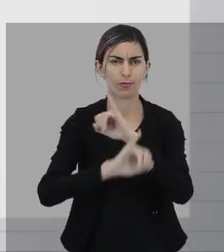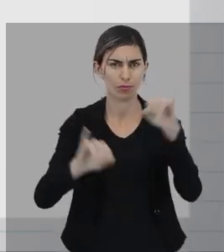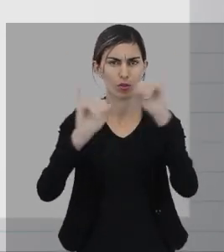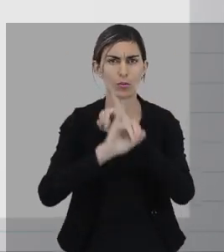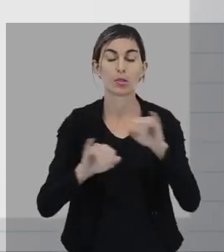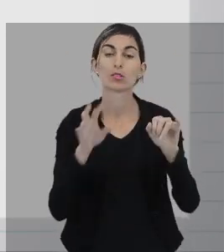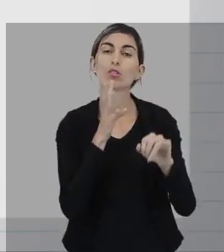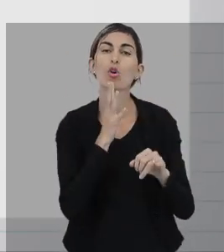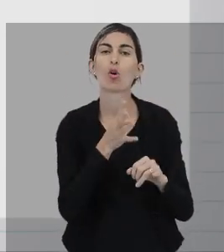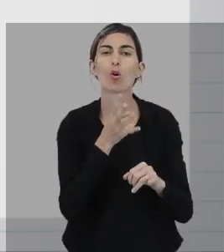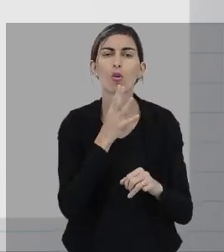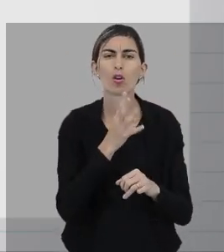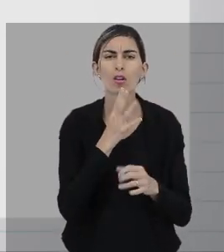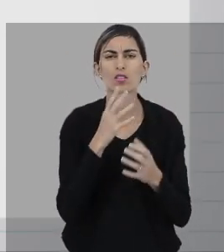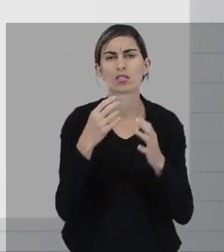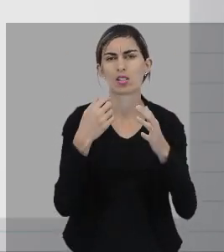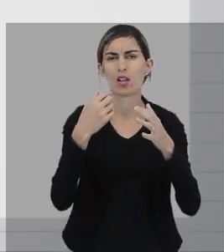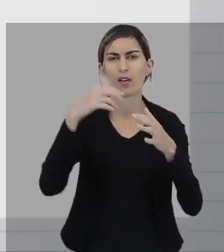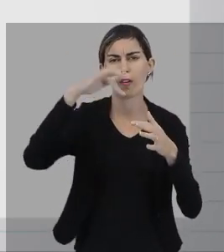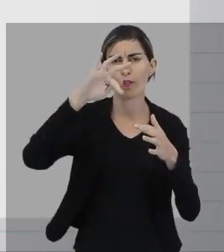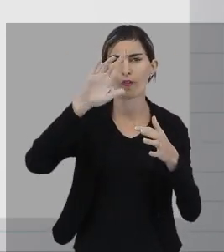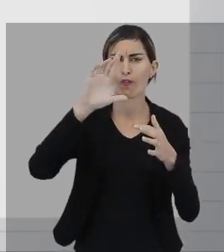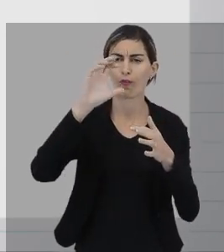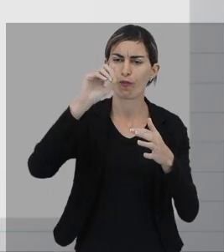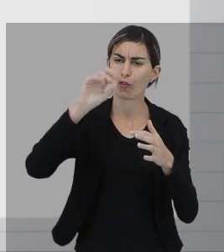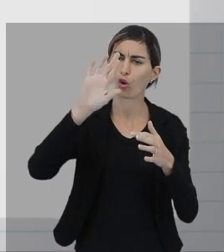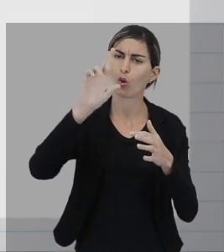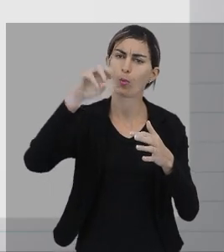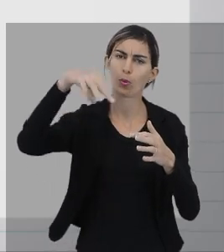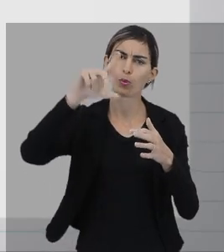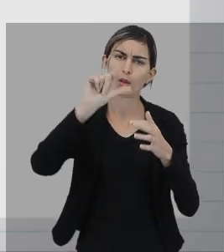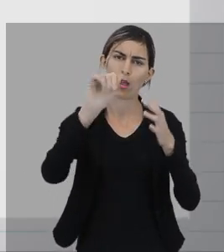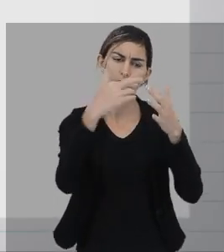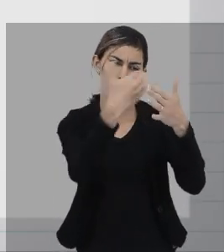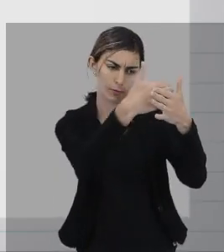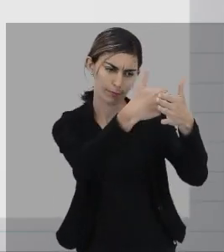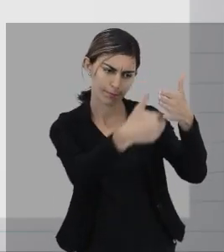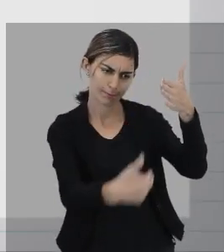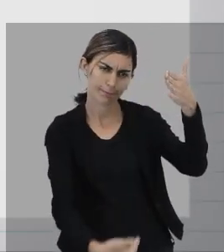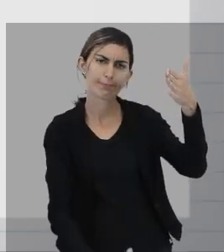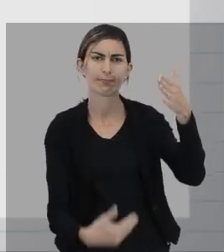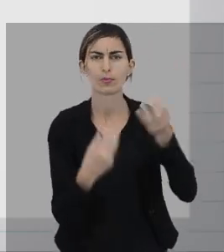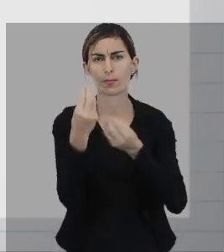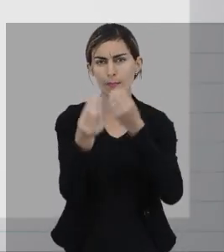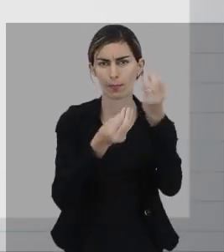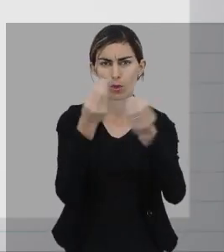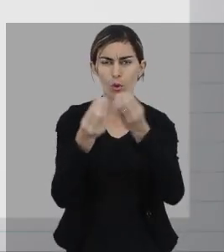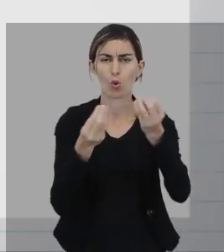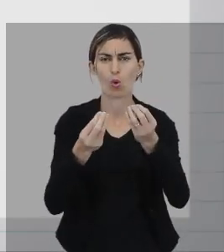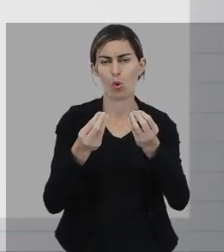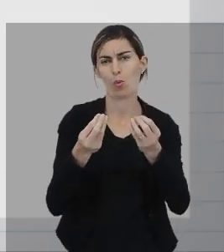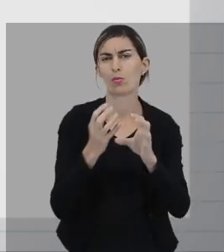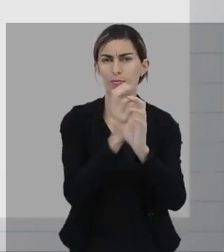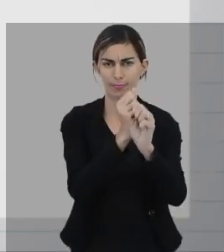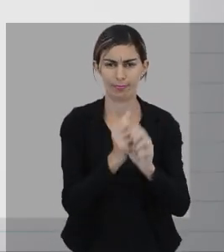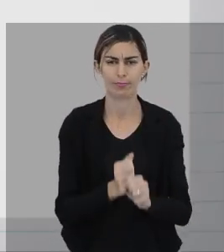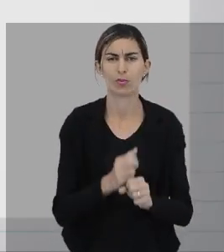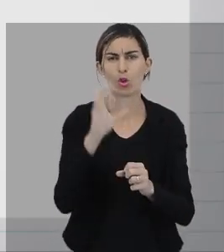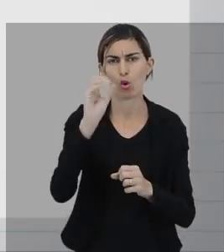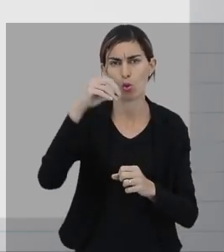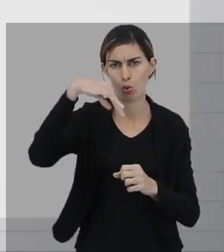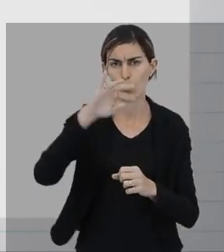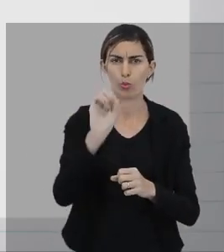você vai conhecer formulários, conhecer as formas que nós utilizamos para a prestação de contos.